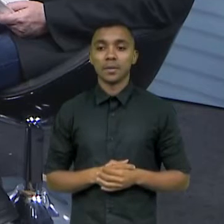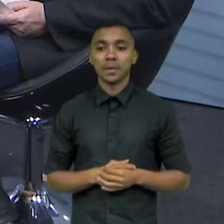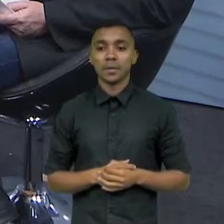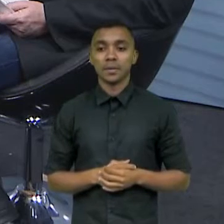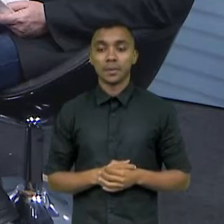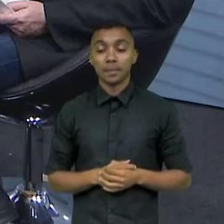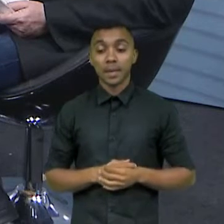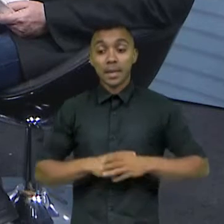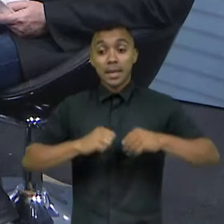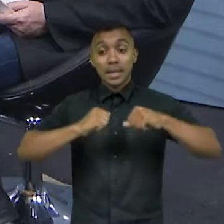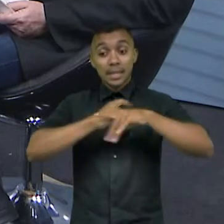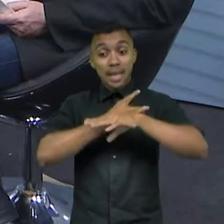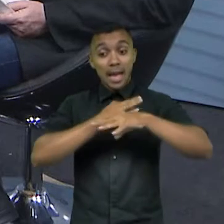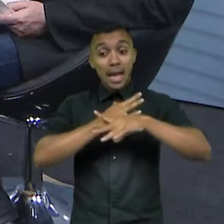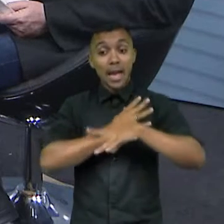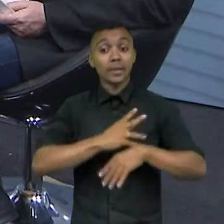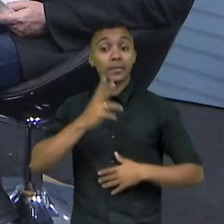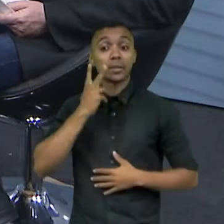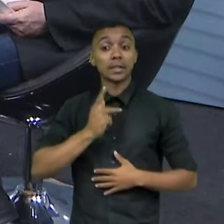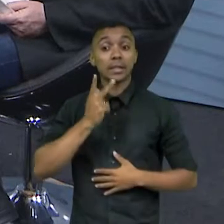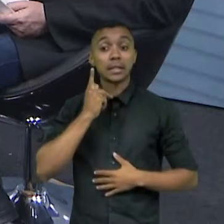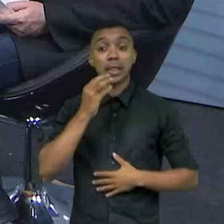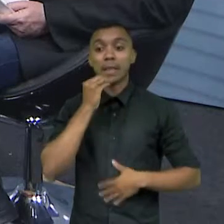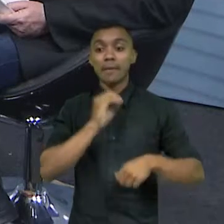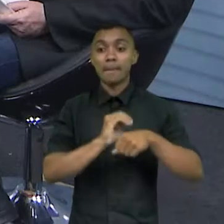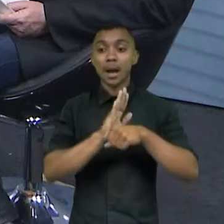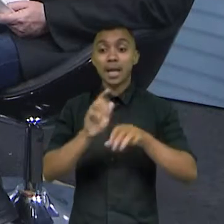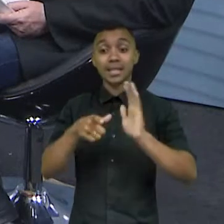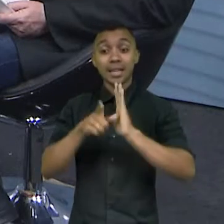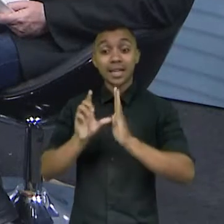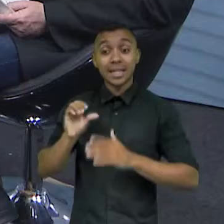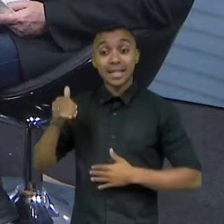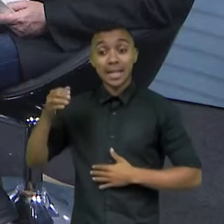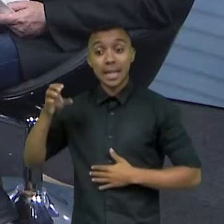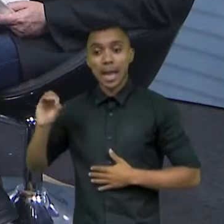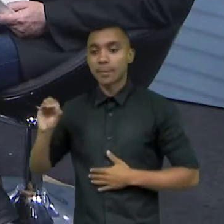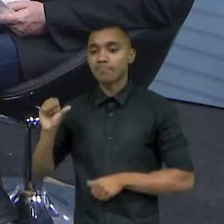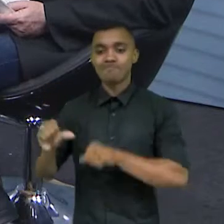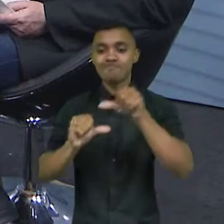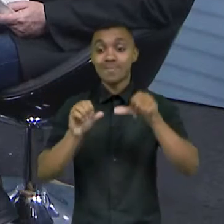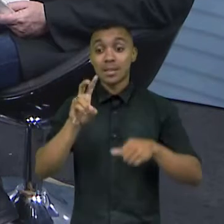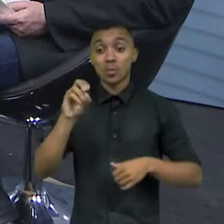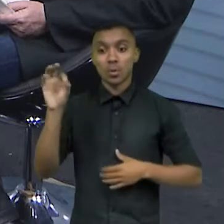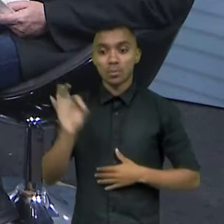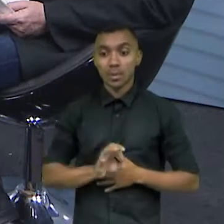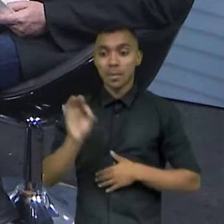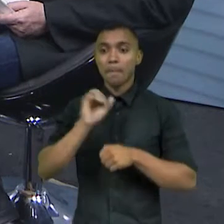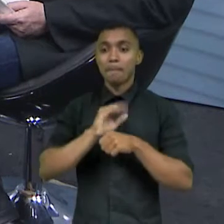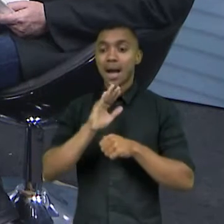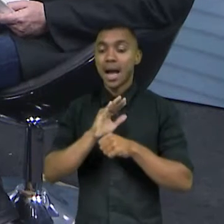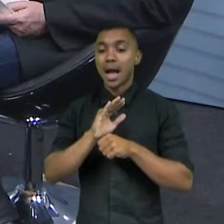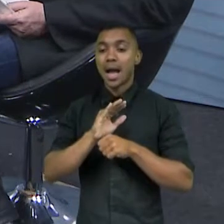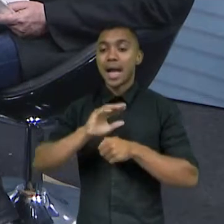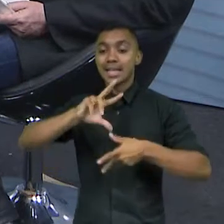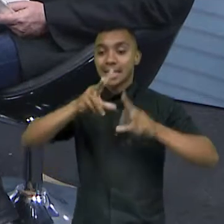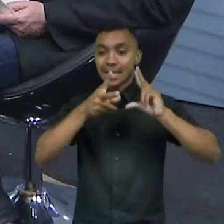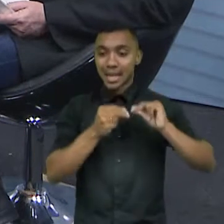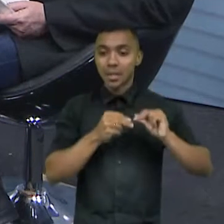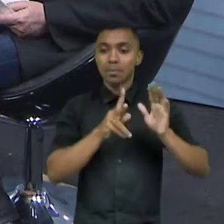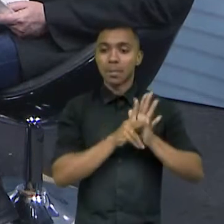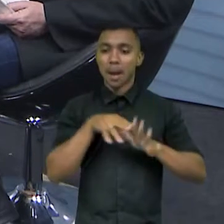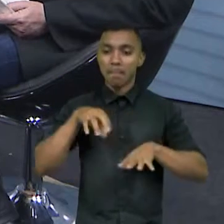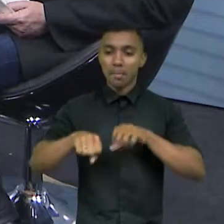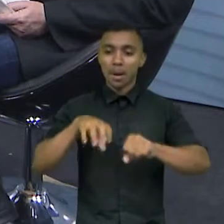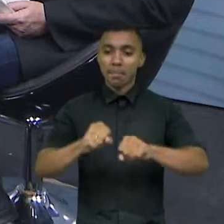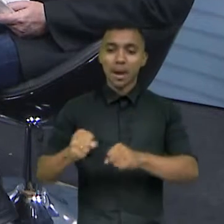que Fortaleza tem que aumentar de 10 para 50% a reciclagem do material recolhido, que nos